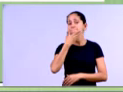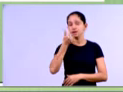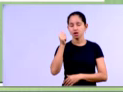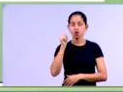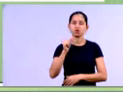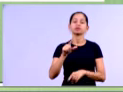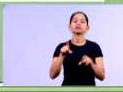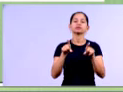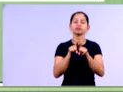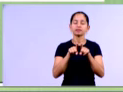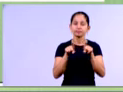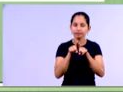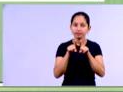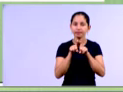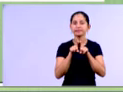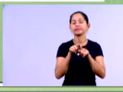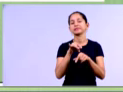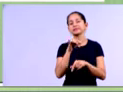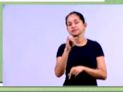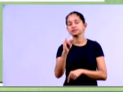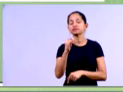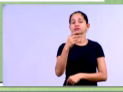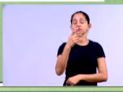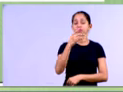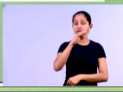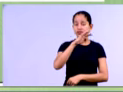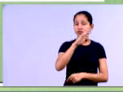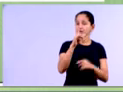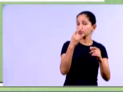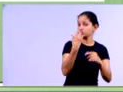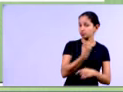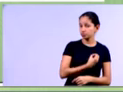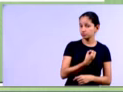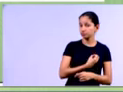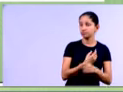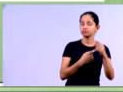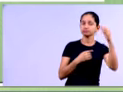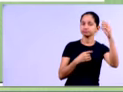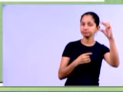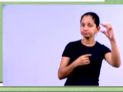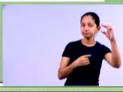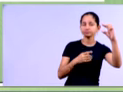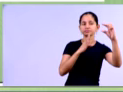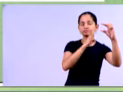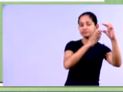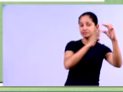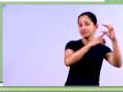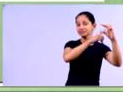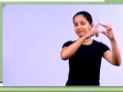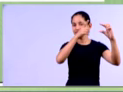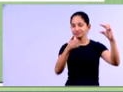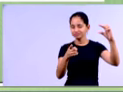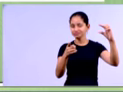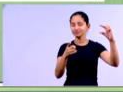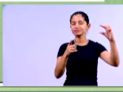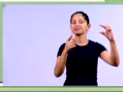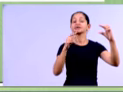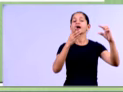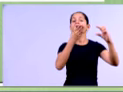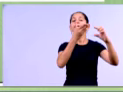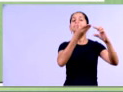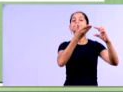em valor da despesa financeira foi de 435 mil, 254 reais, já em 2013, caiu para